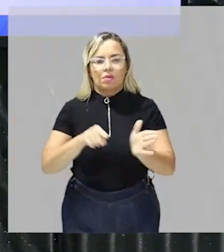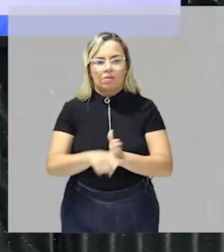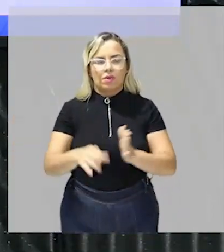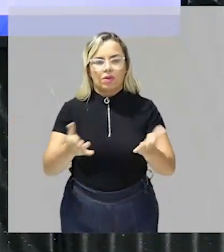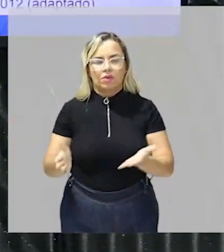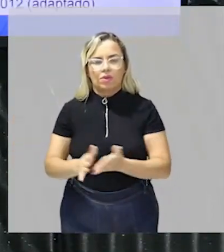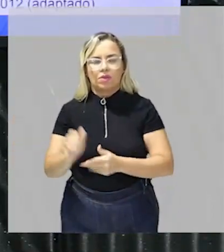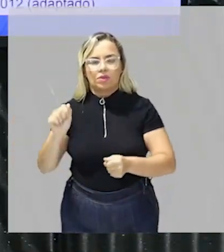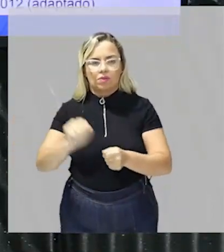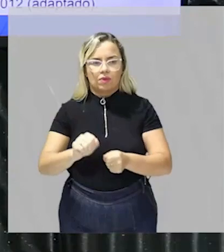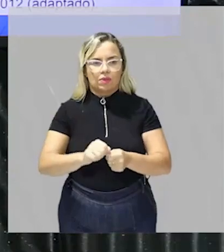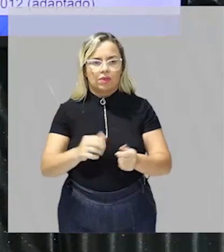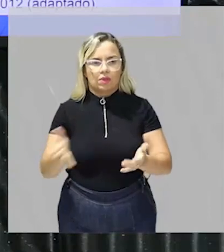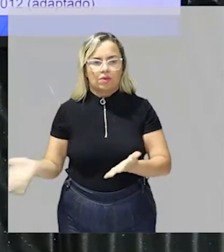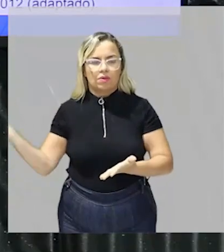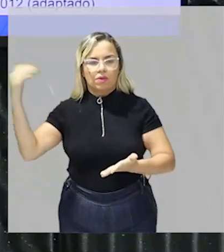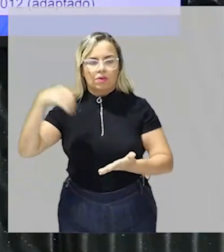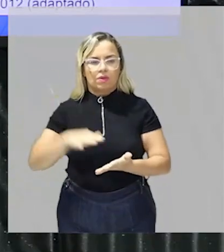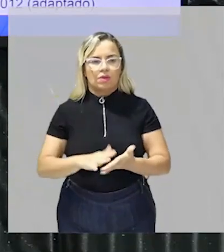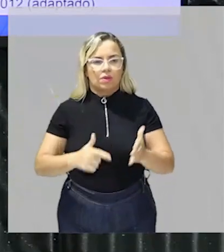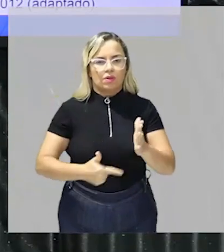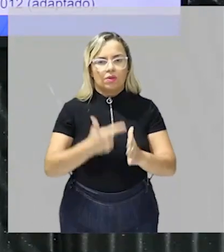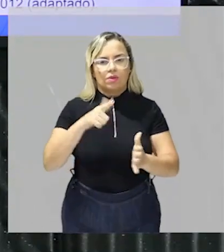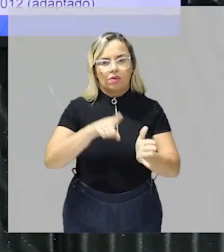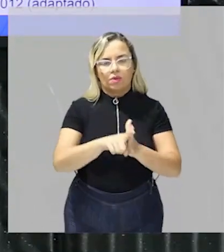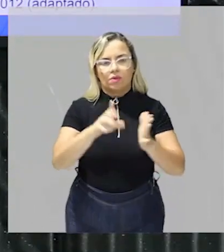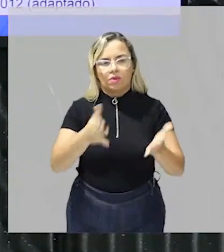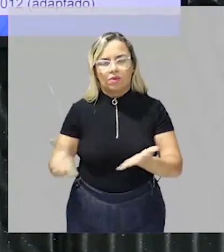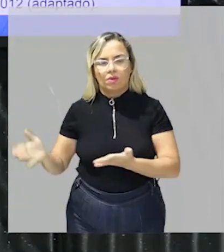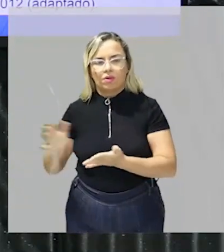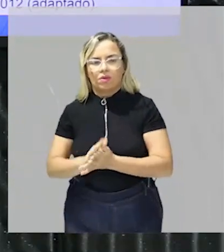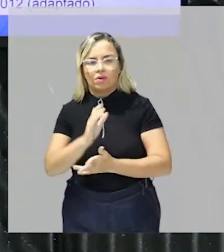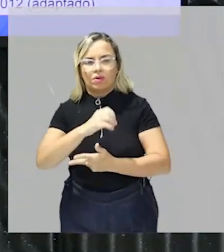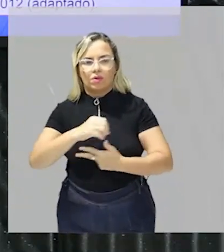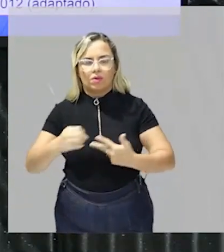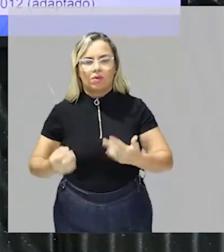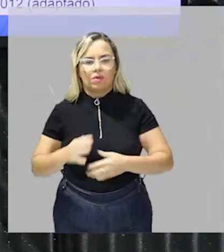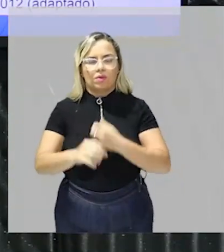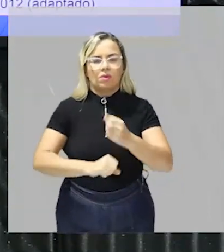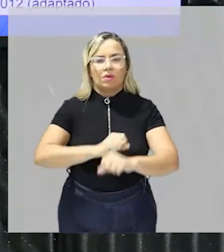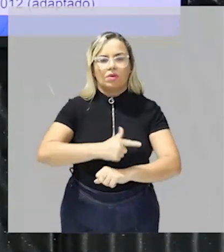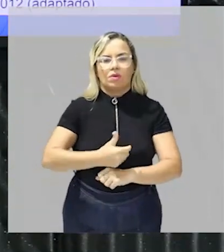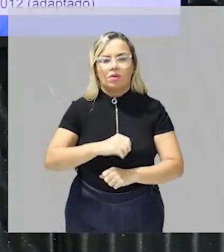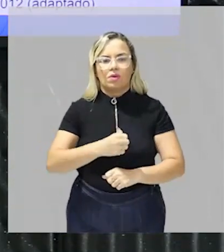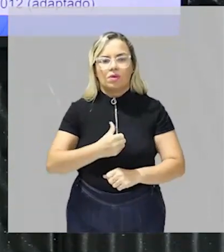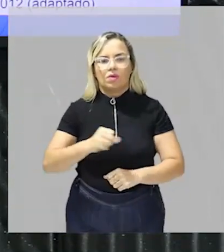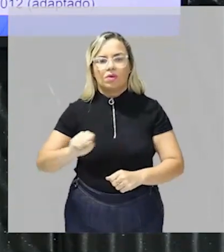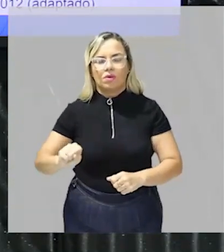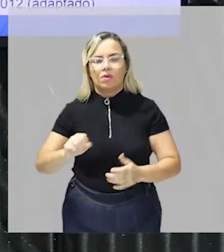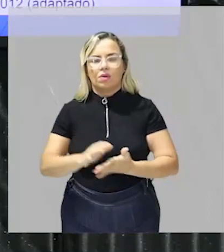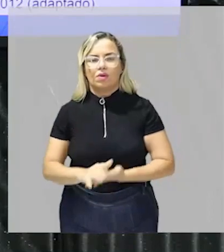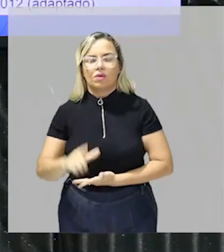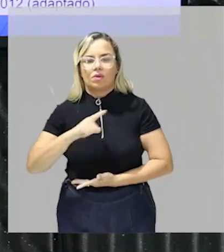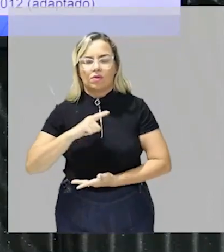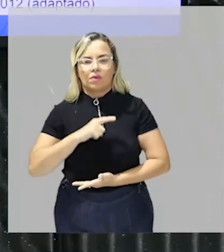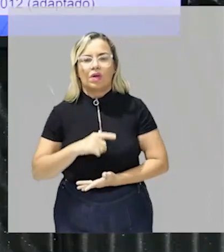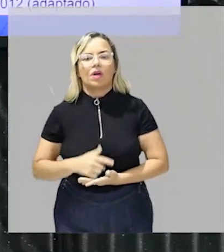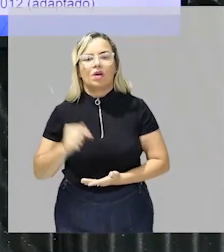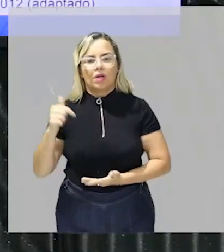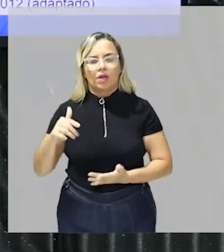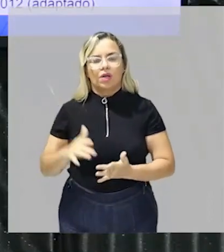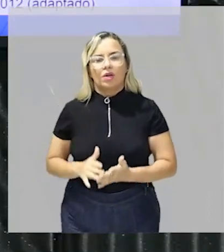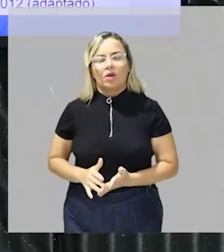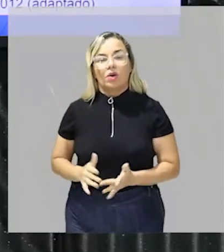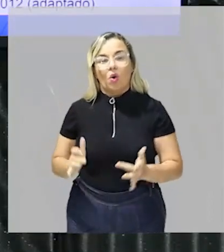está sendo feita vamos lá aqui eu tenho uma outra questão também de ENEM 2018 e que vocês também já tiveram contato com ela que diz o